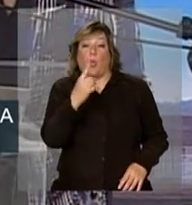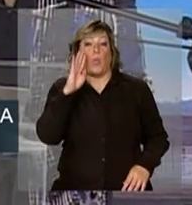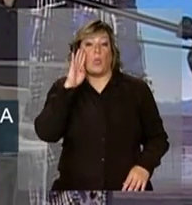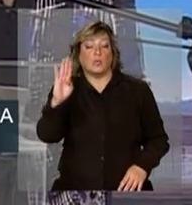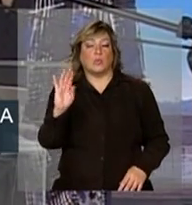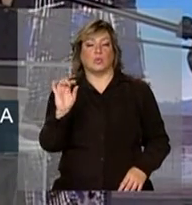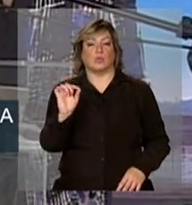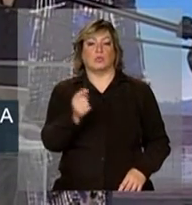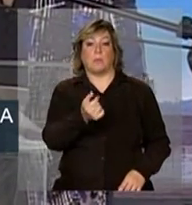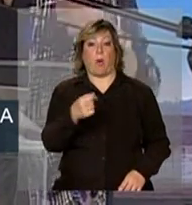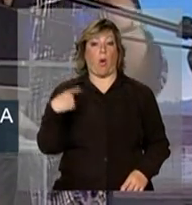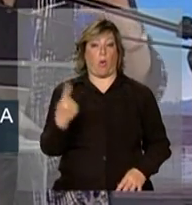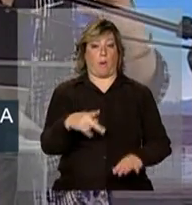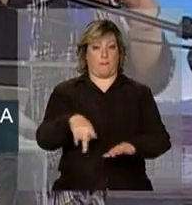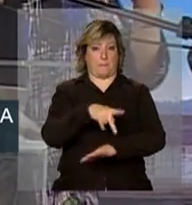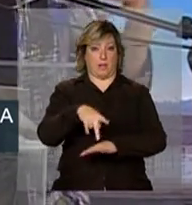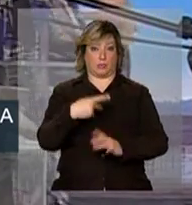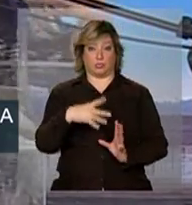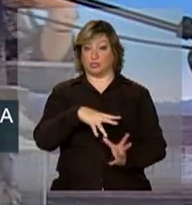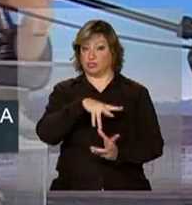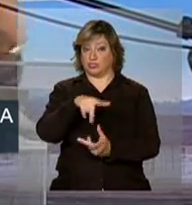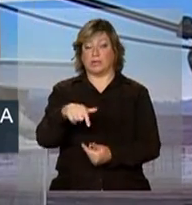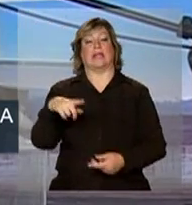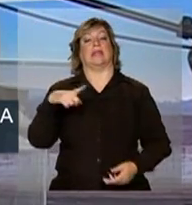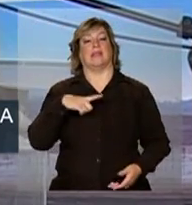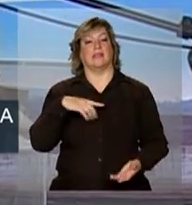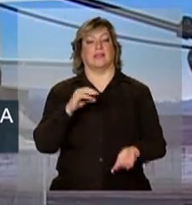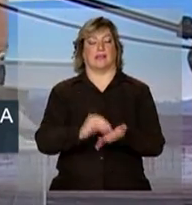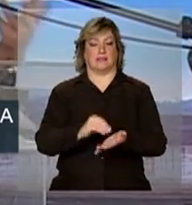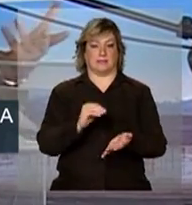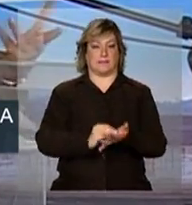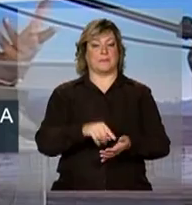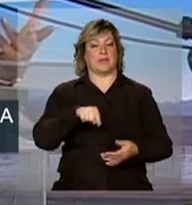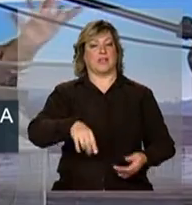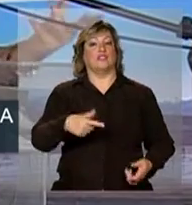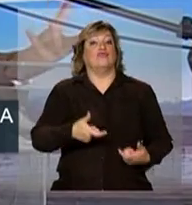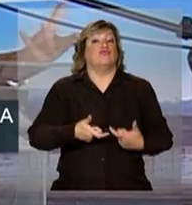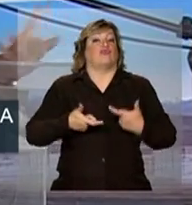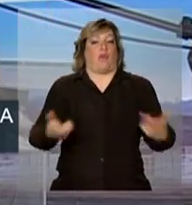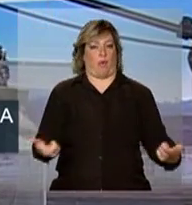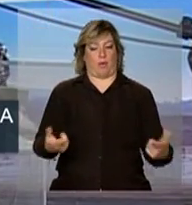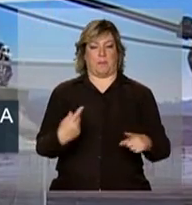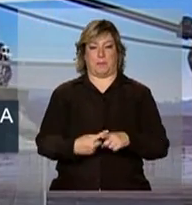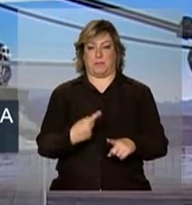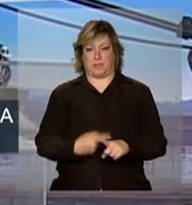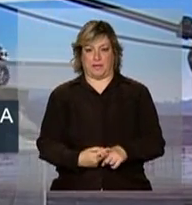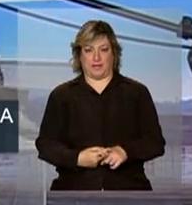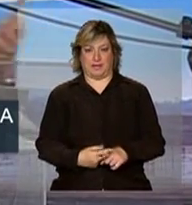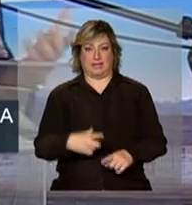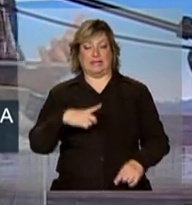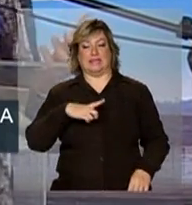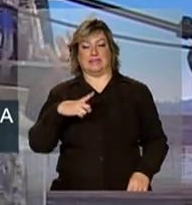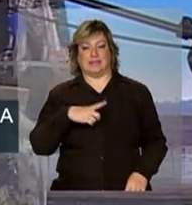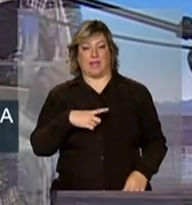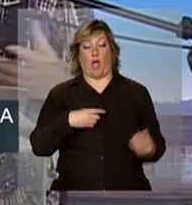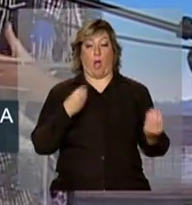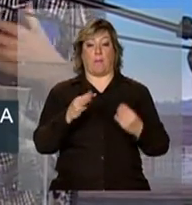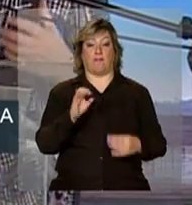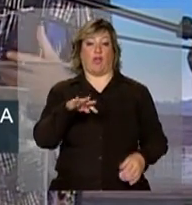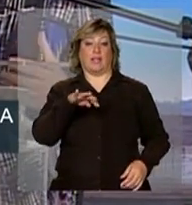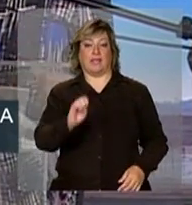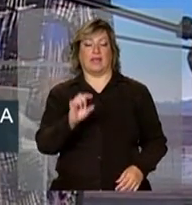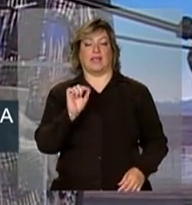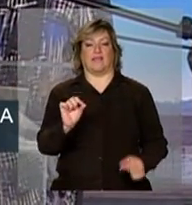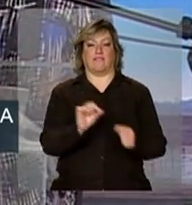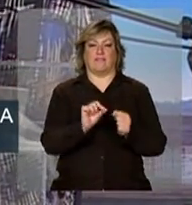poucos países do mundo que tem ainda esse privilégio de ter como fonte de